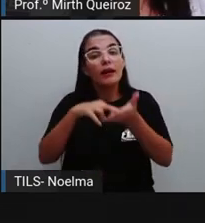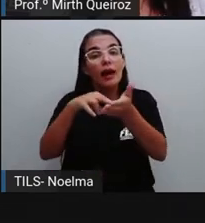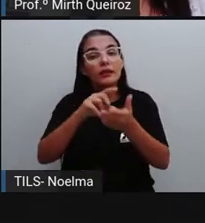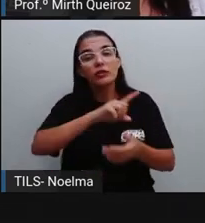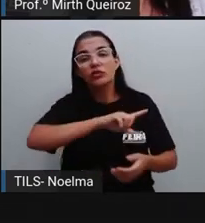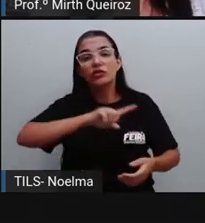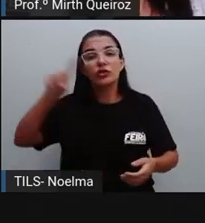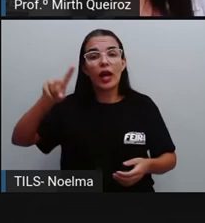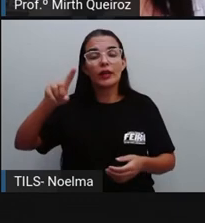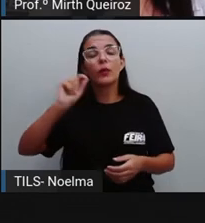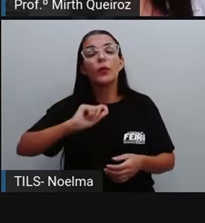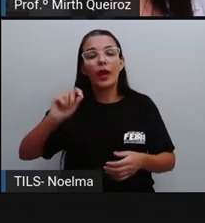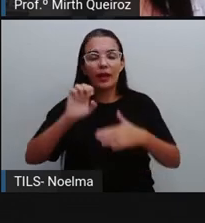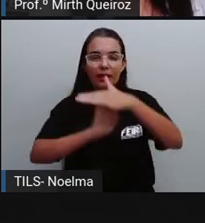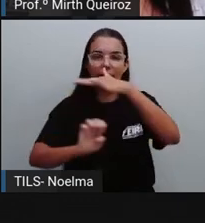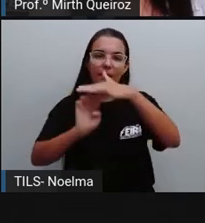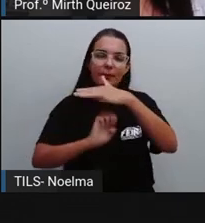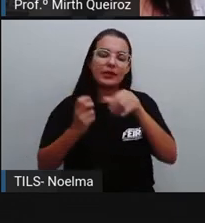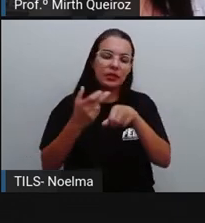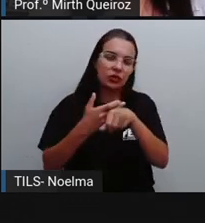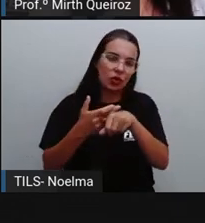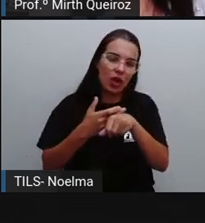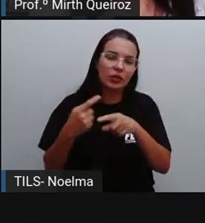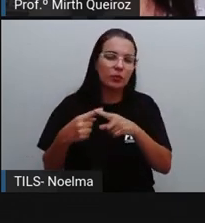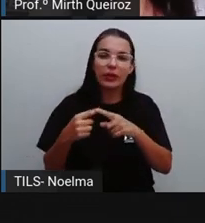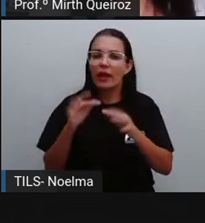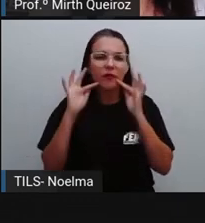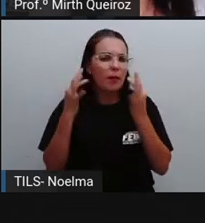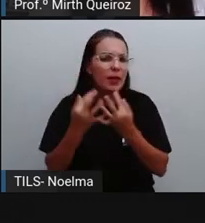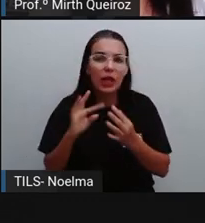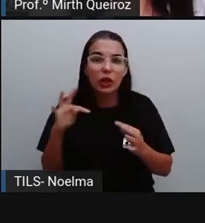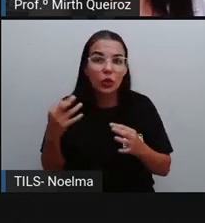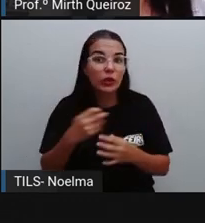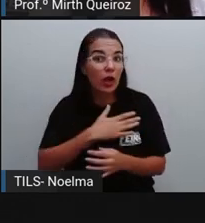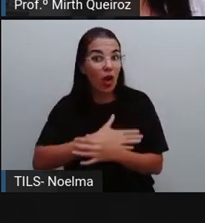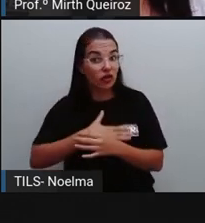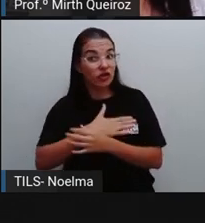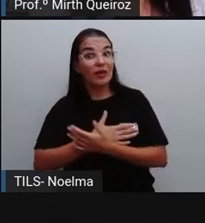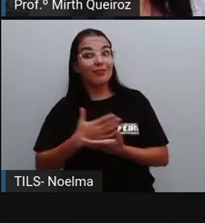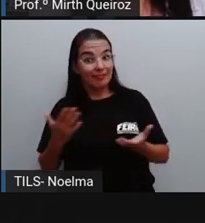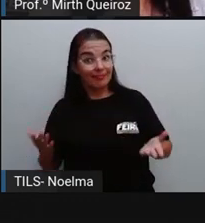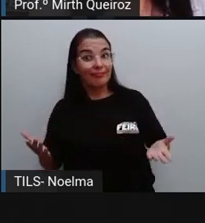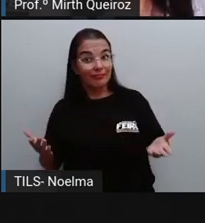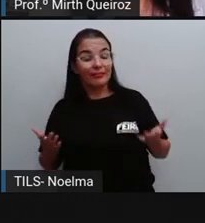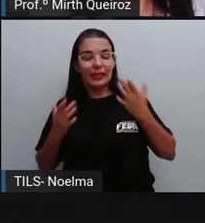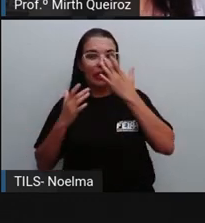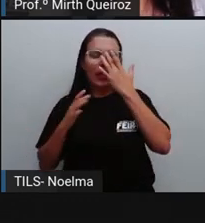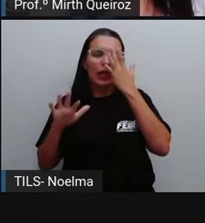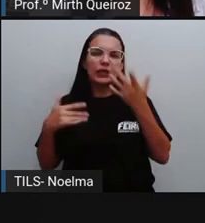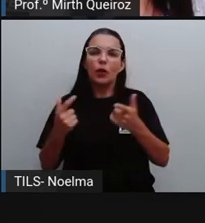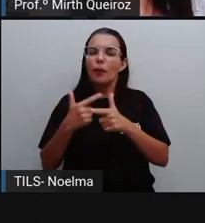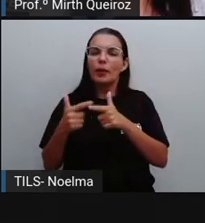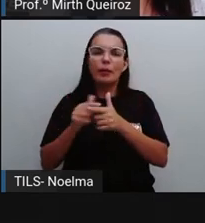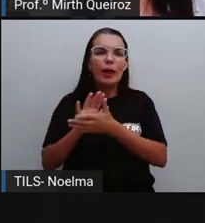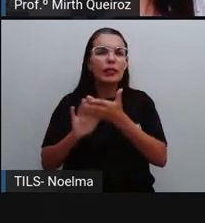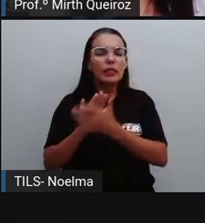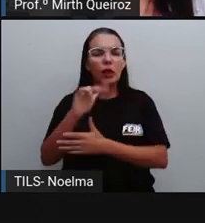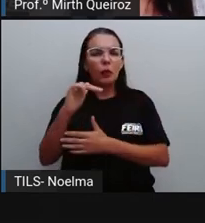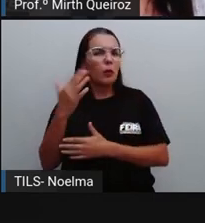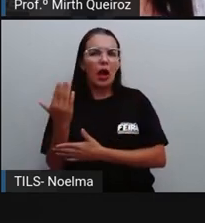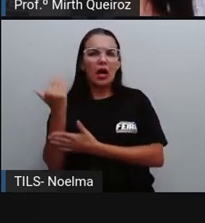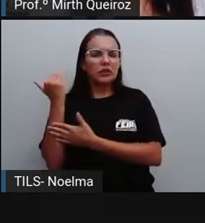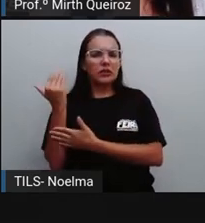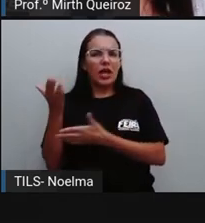diretamente para a empresa uma vez que é um chocolate que toda a família dela gosta e que ela nunca teve nenhum tipo de problema exceto nessa situação